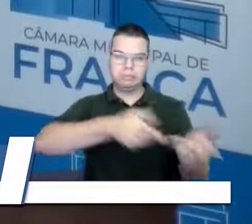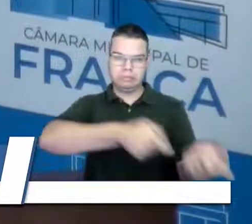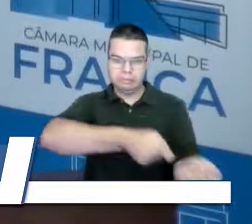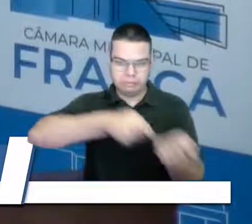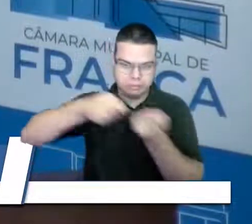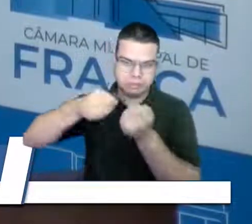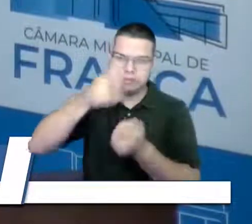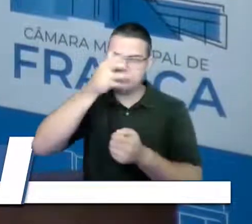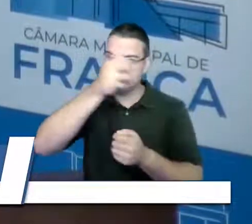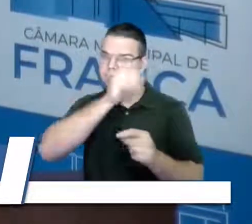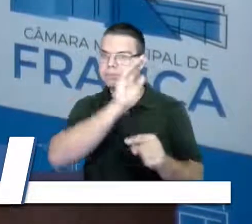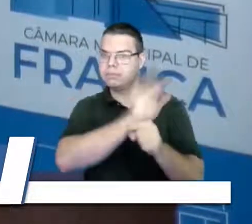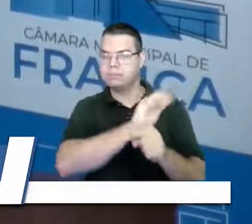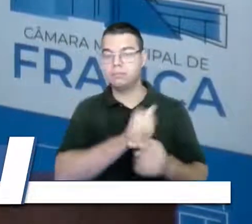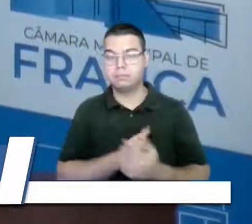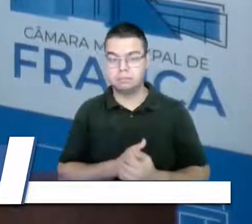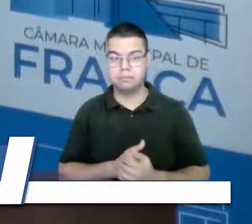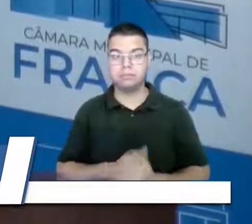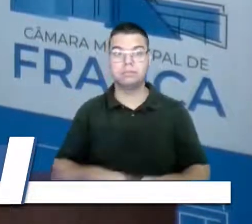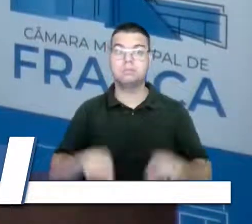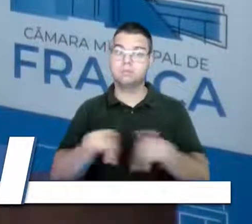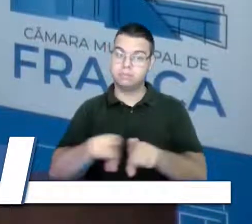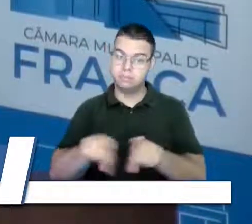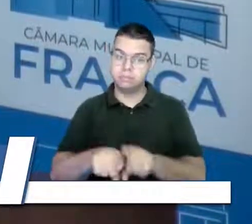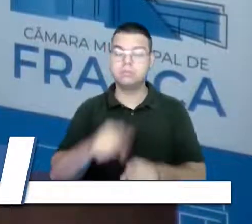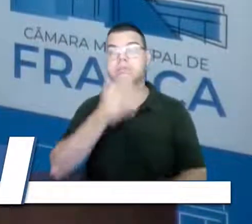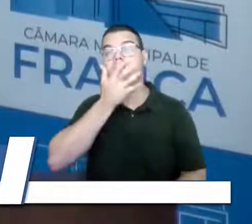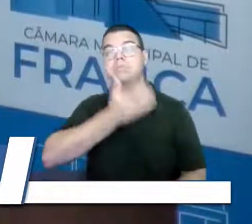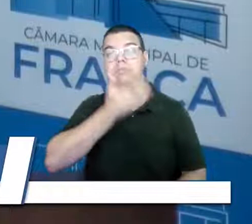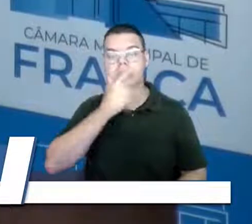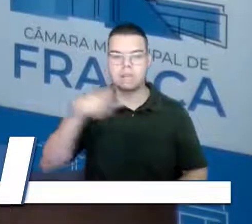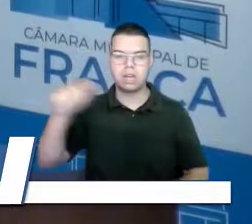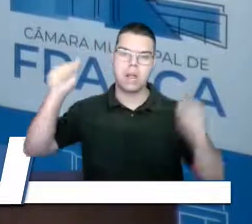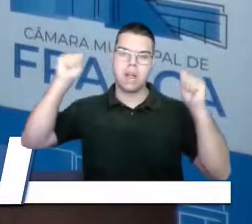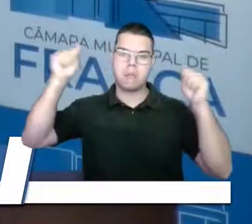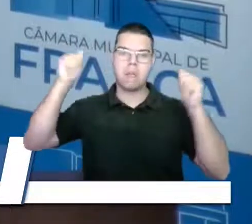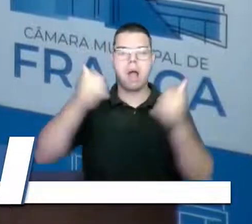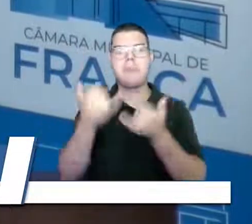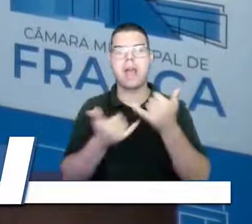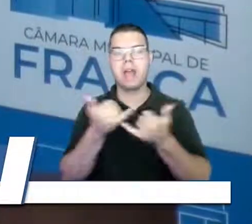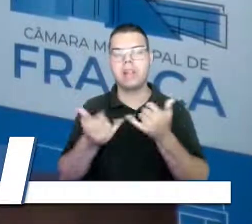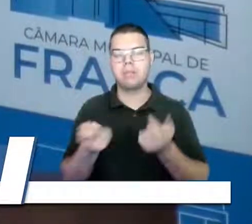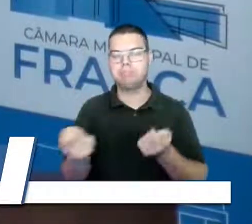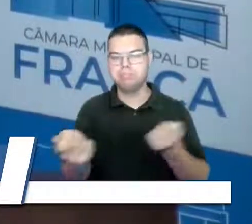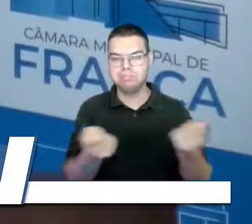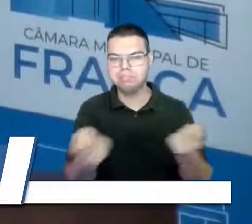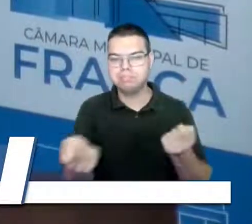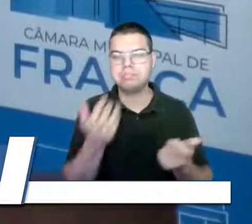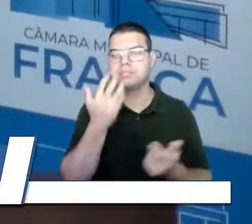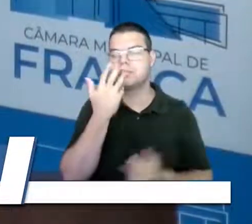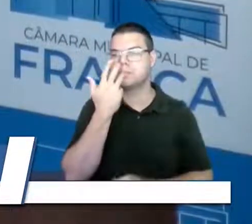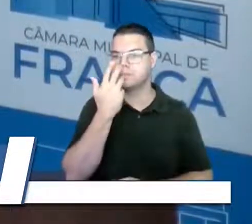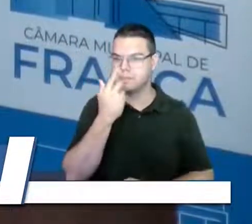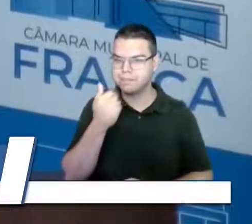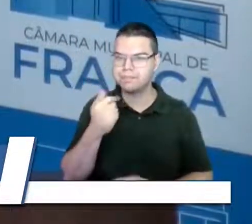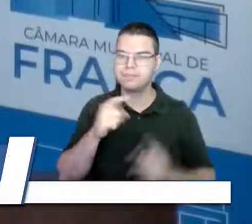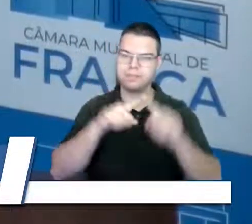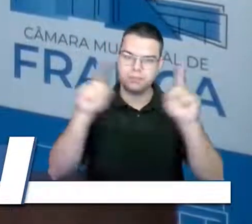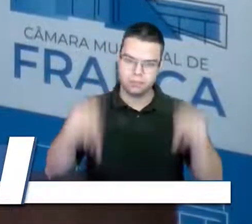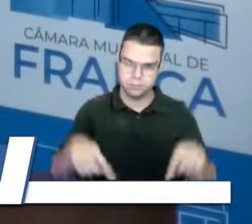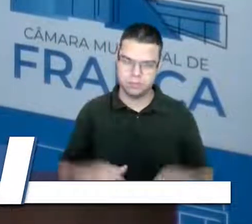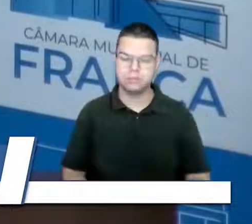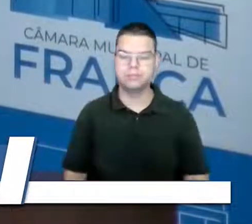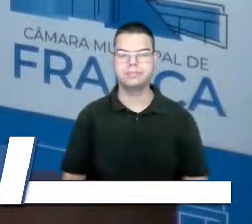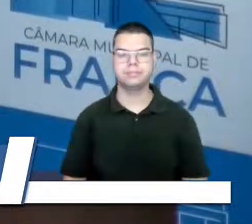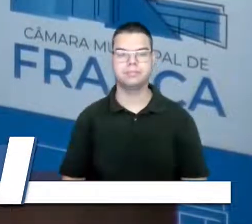A Sabesp, ela faz campanha de brinquedo no Natal, para as crianças, os funcionários. A